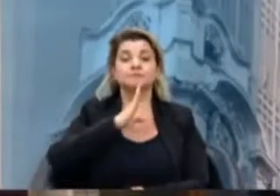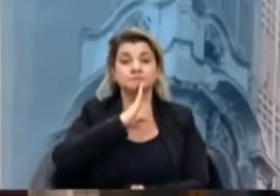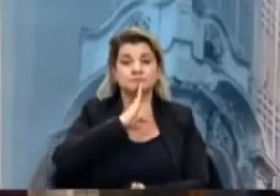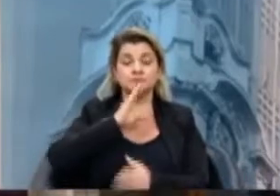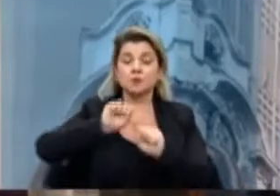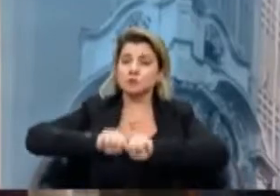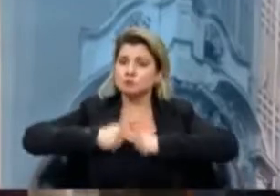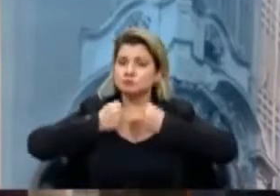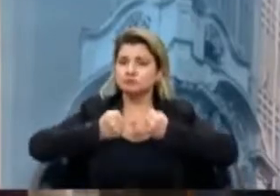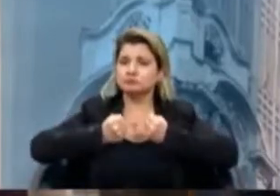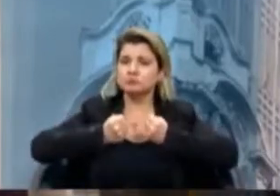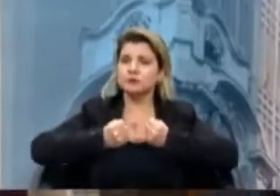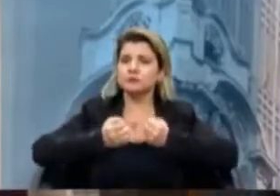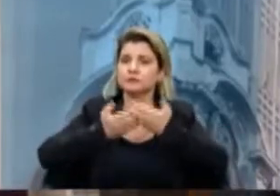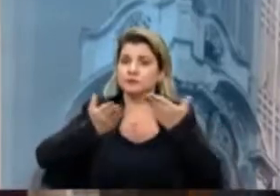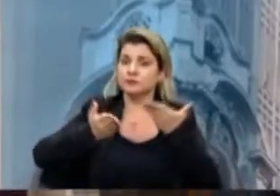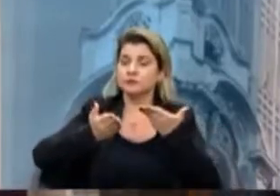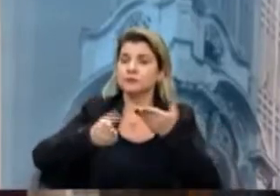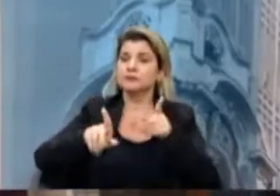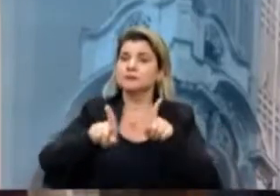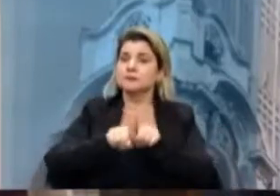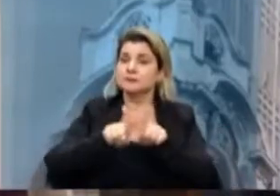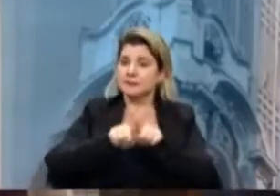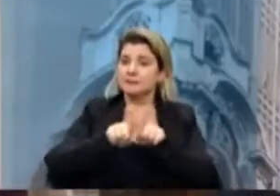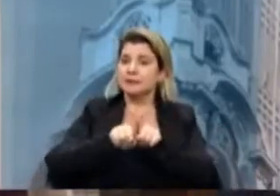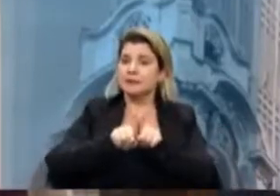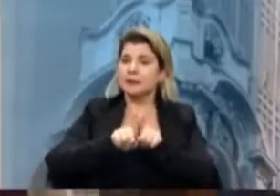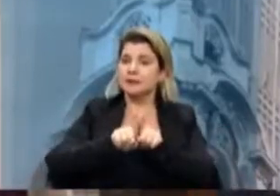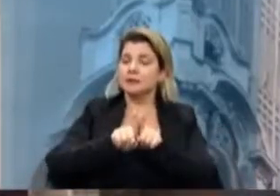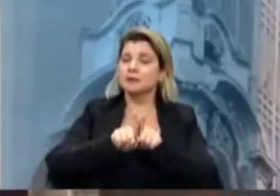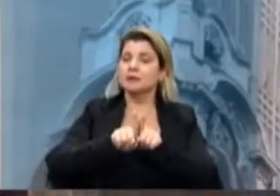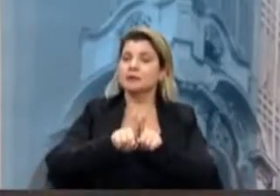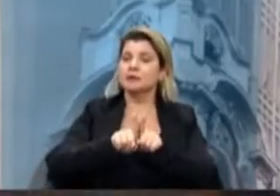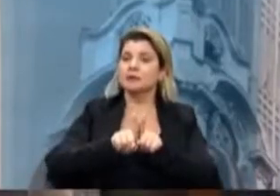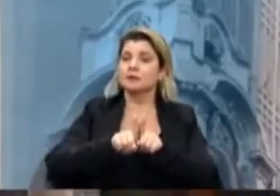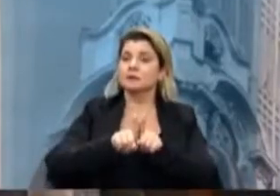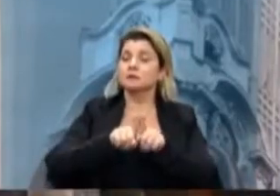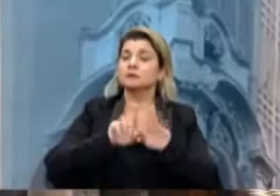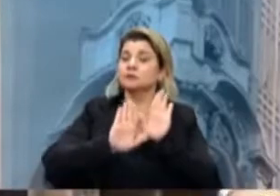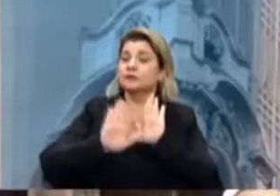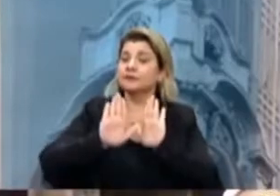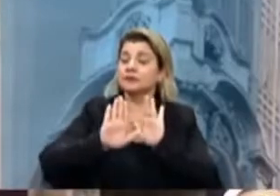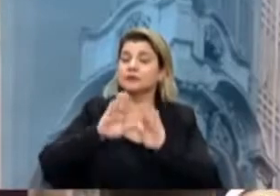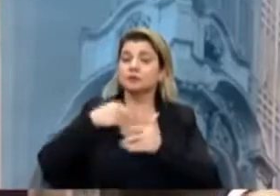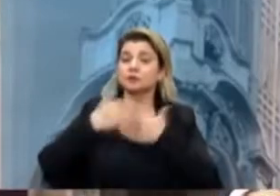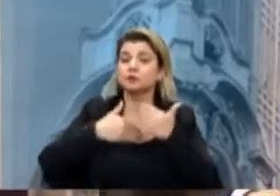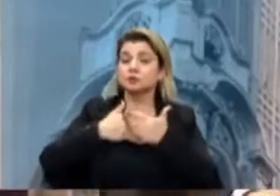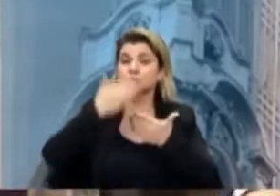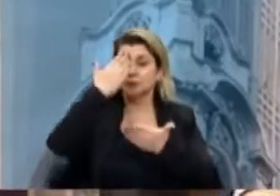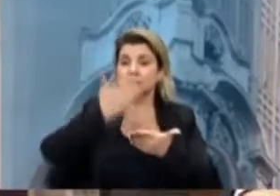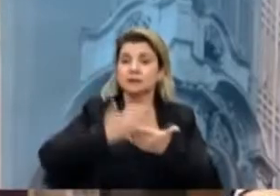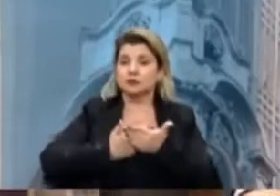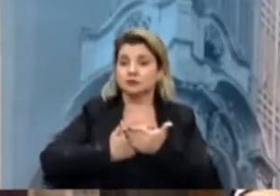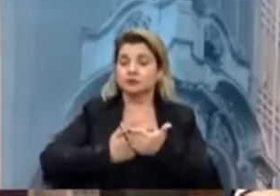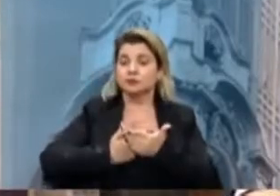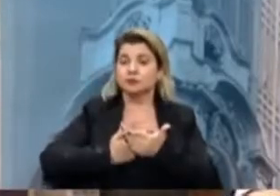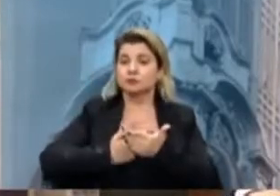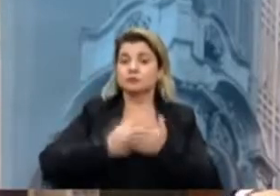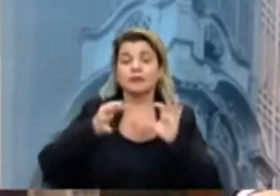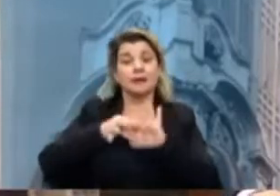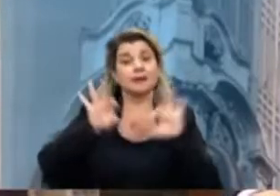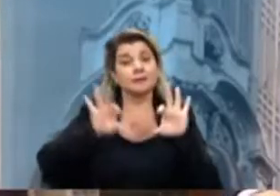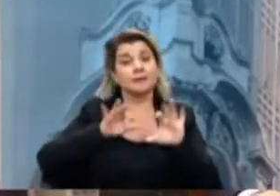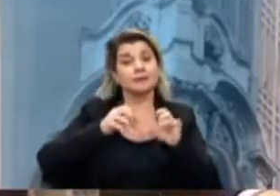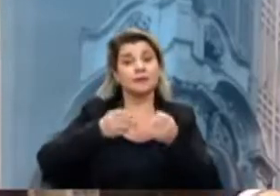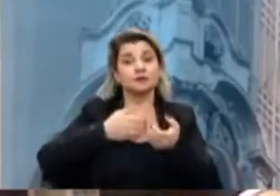o esforço de vocês e a legitimidade de protestarem e de defenderem aquilo que vocês acreditam. Aliás, esse é o pressuposto da liberdade